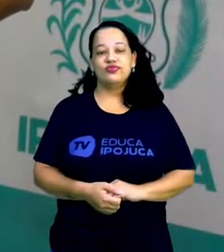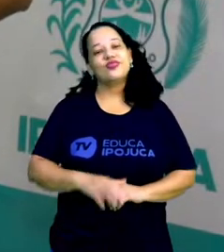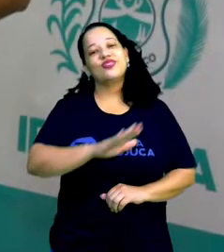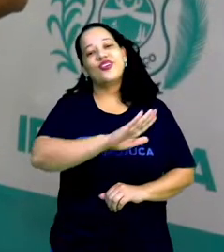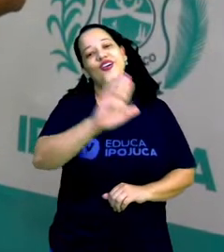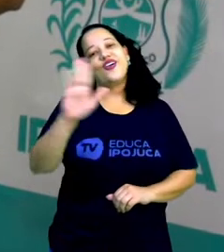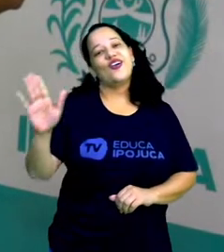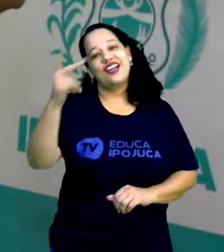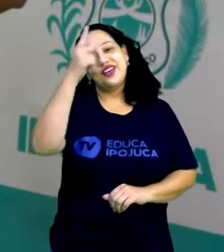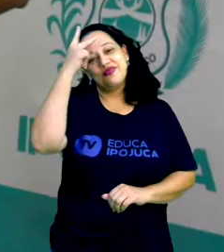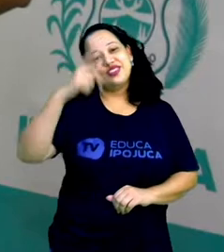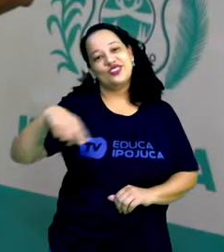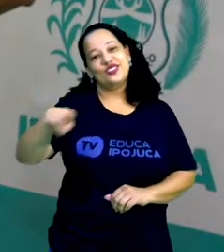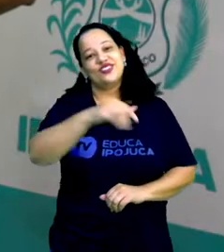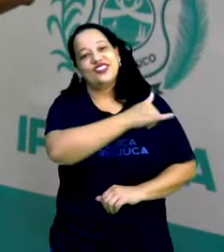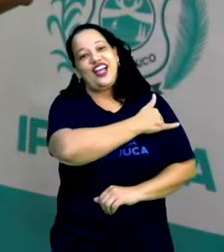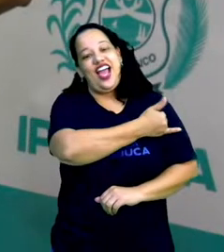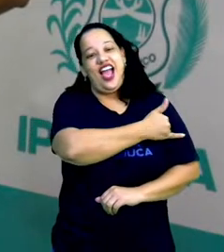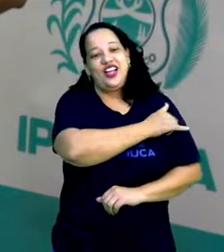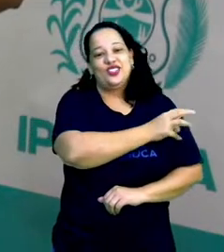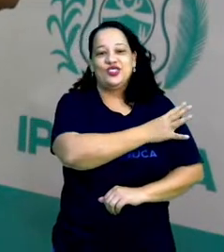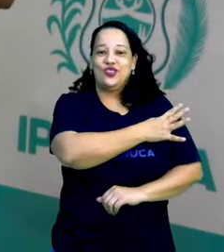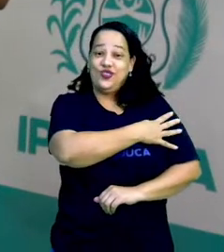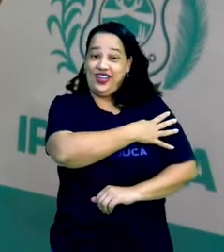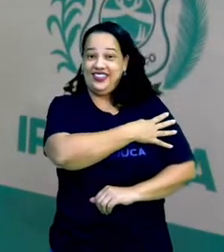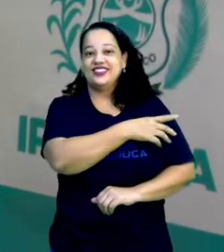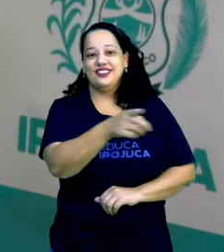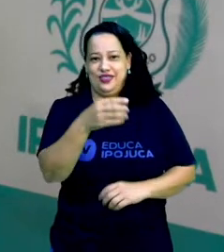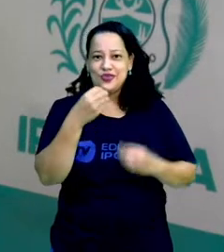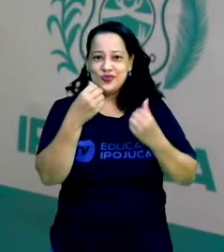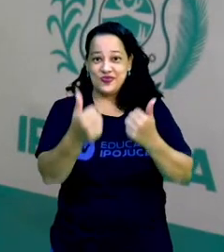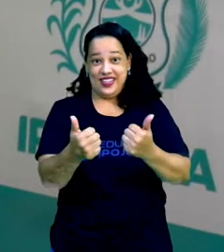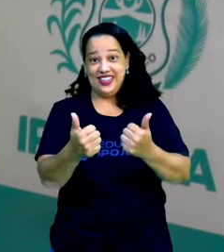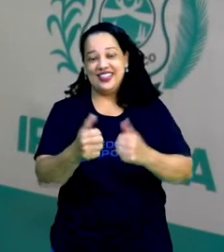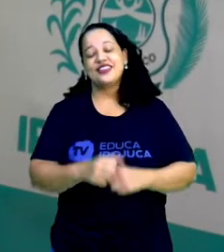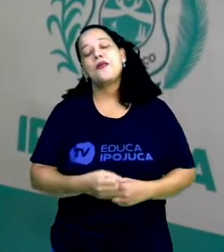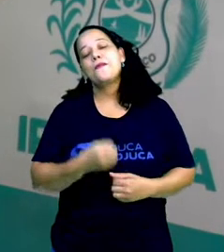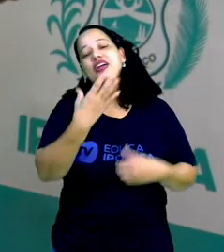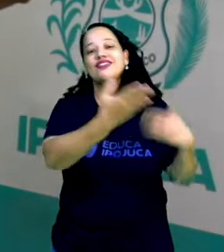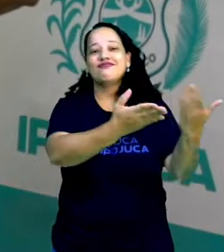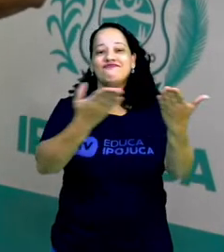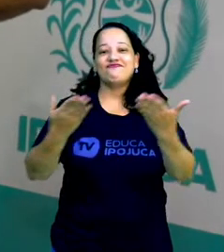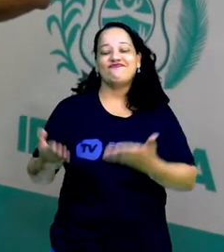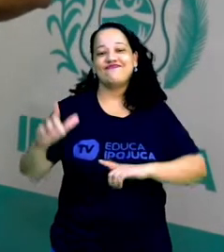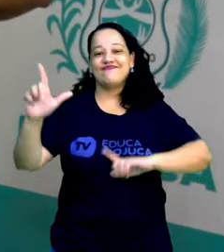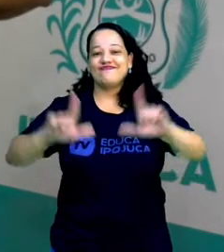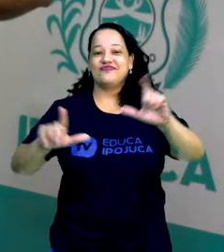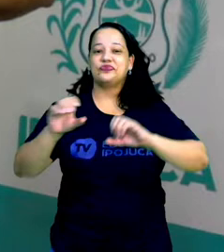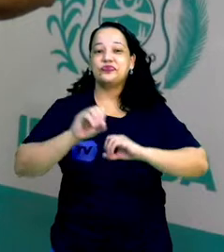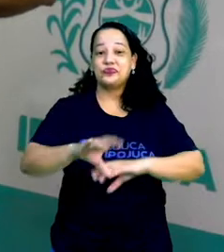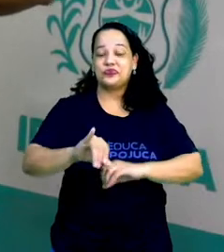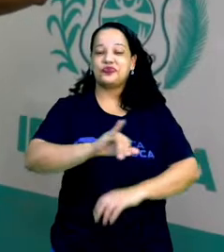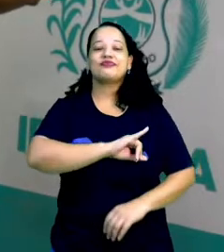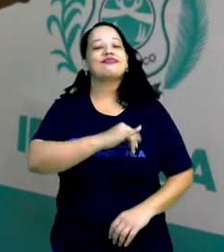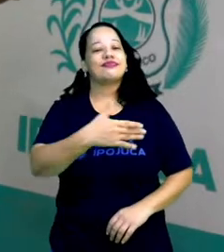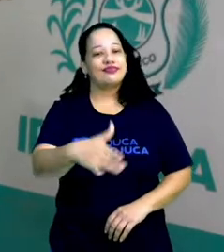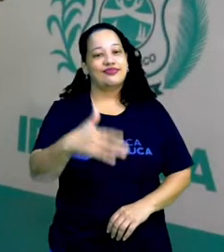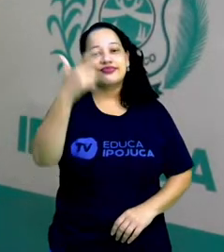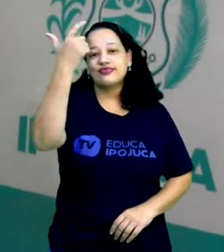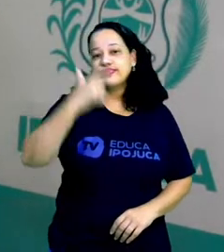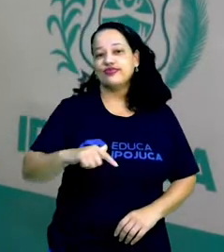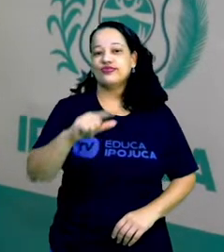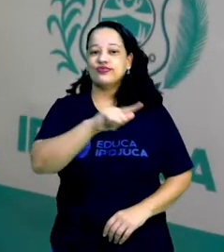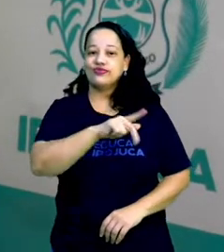Olá pessoal do EJA4, tudo bem com vocês? Sejam bem-vindos à TV Educa e Pojuca. Eu sou o